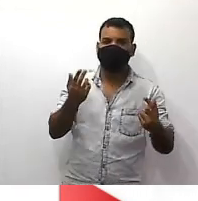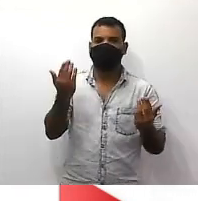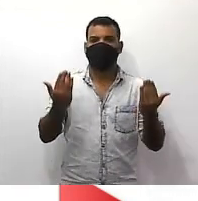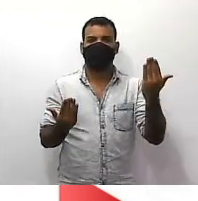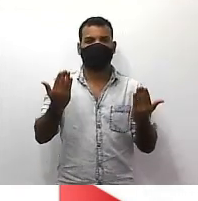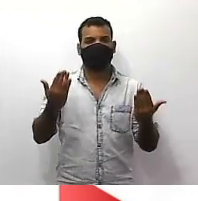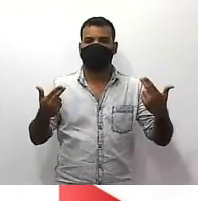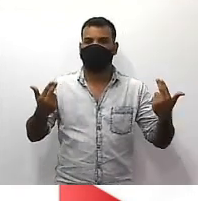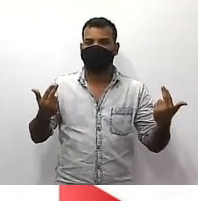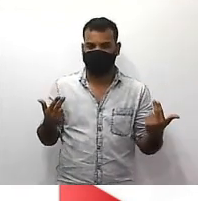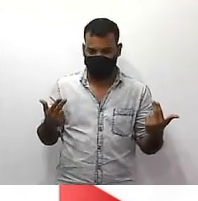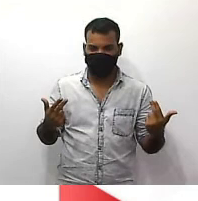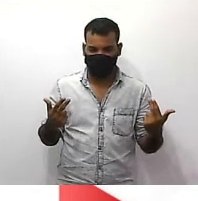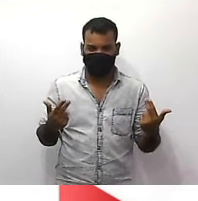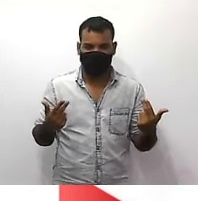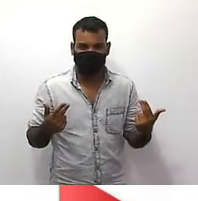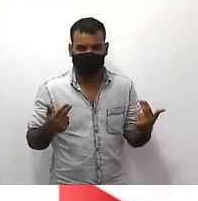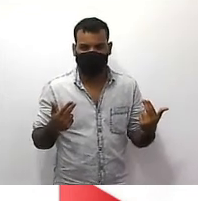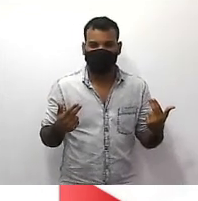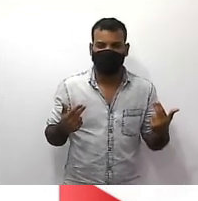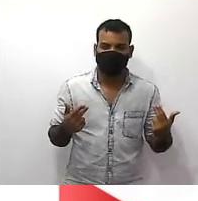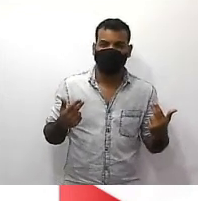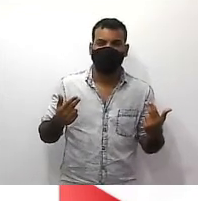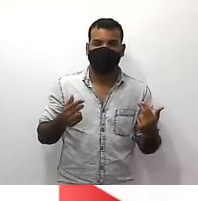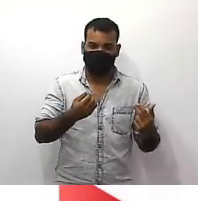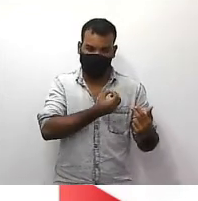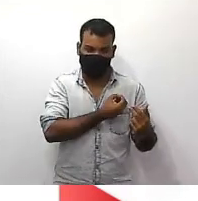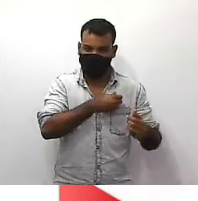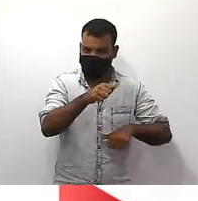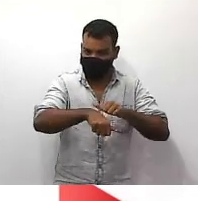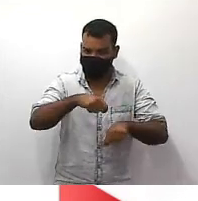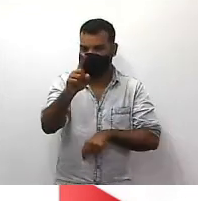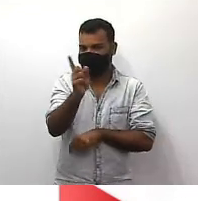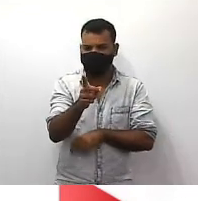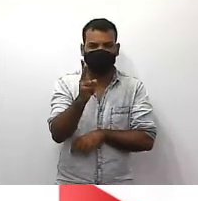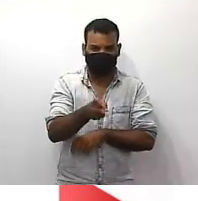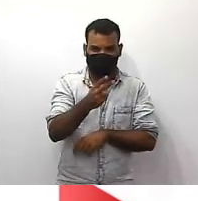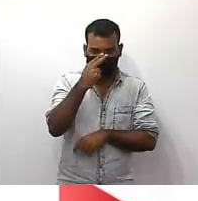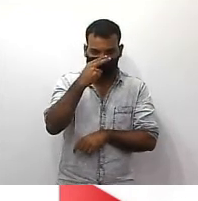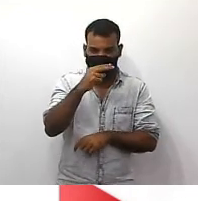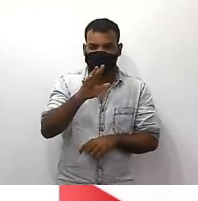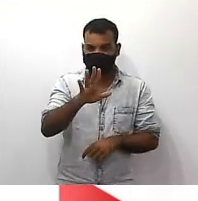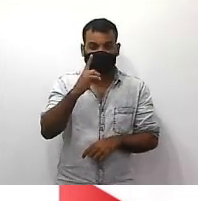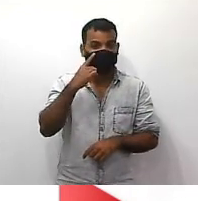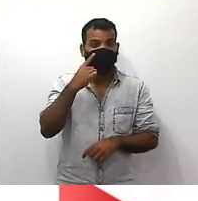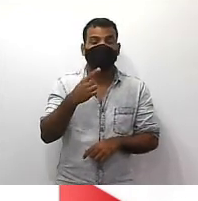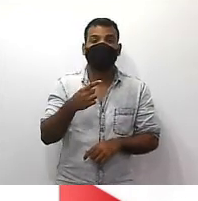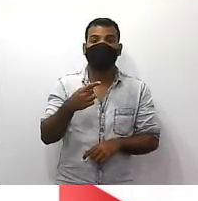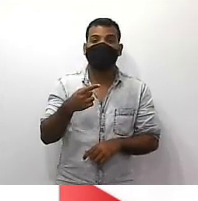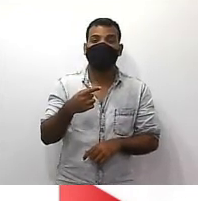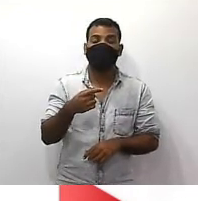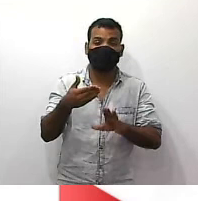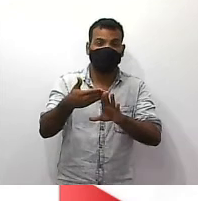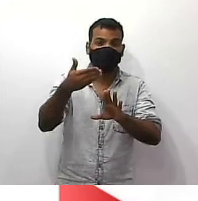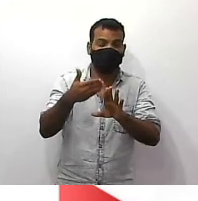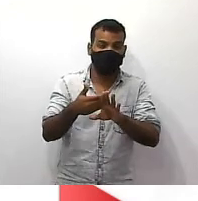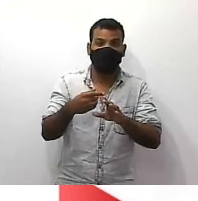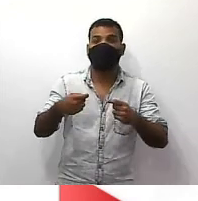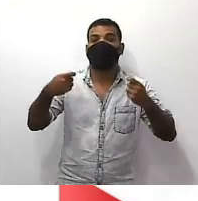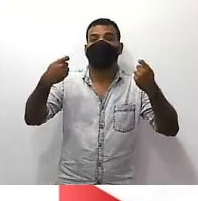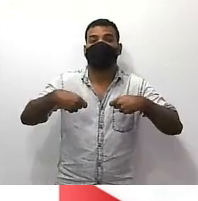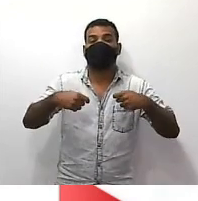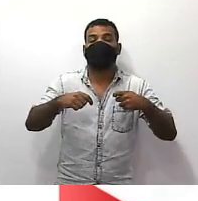então a gente não vai mudar a posição de valor algum vai seguir do jeito que está mas antes disso nós precisamos